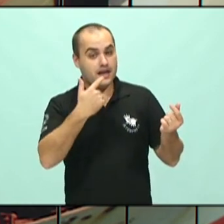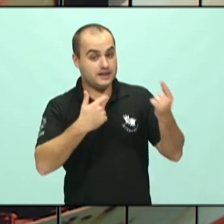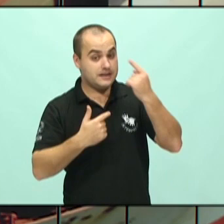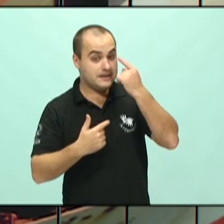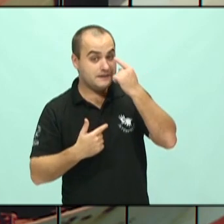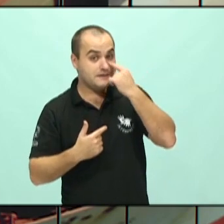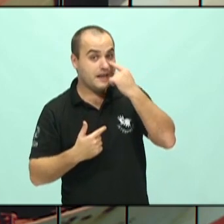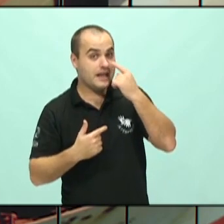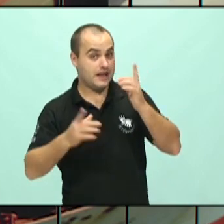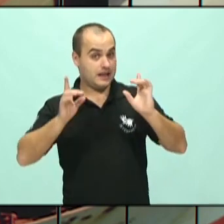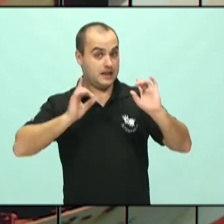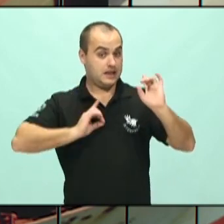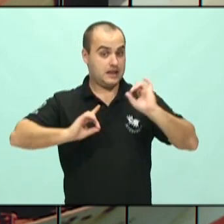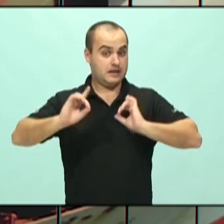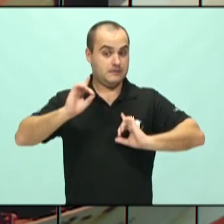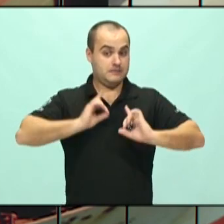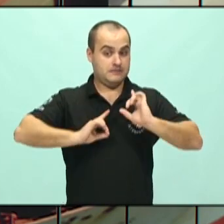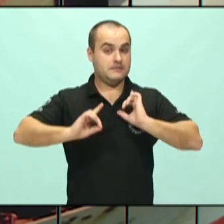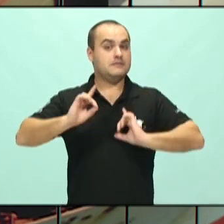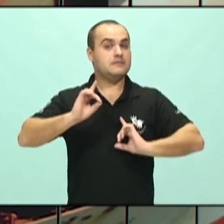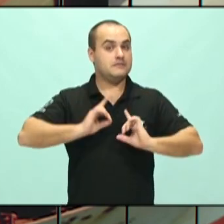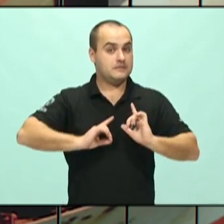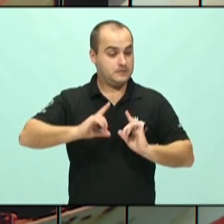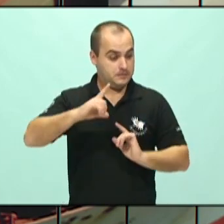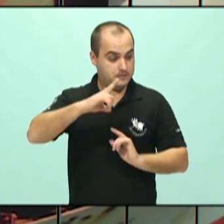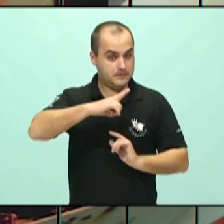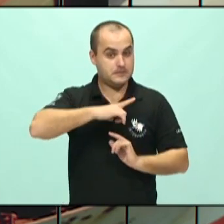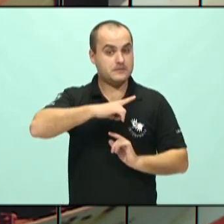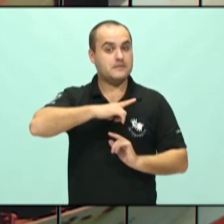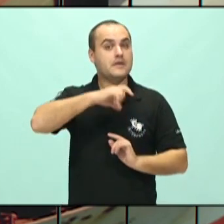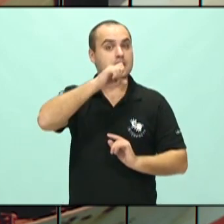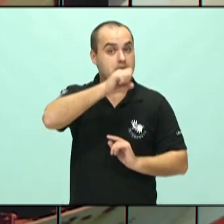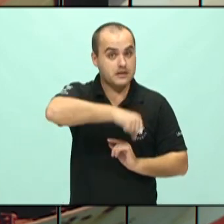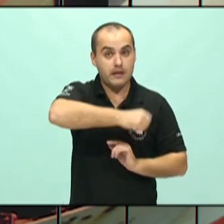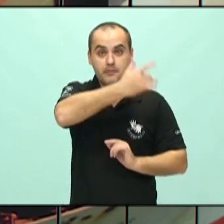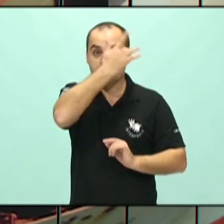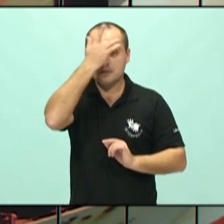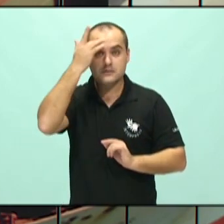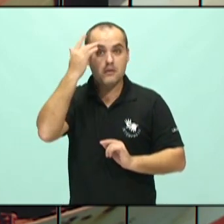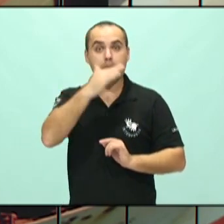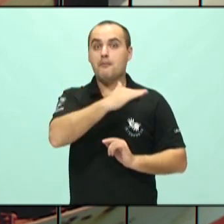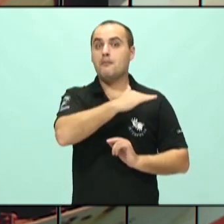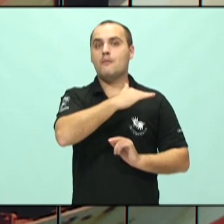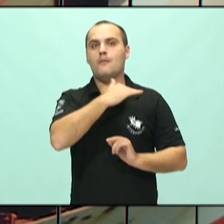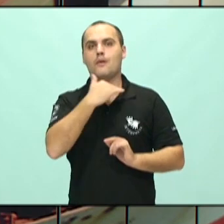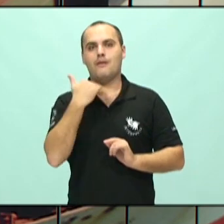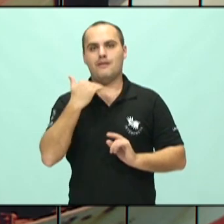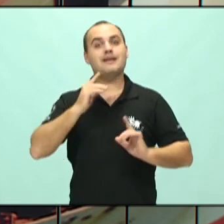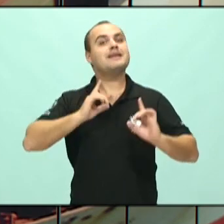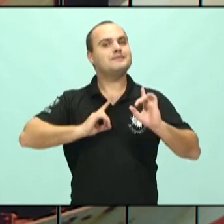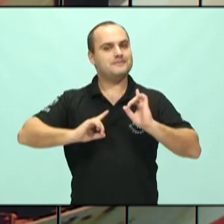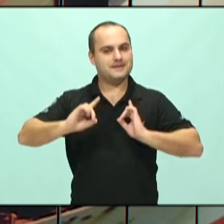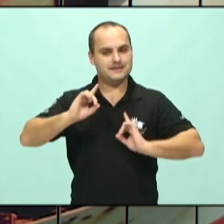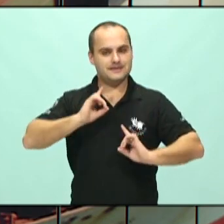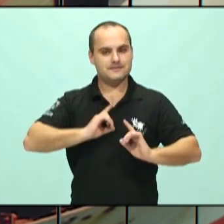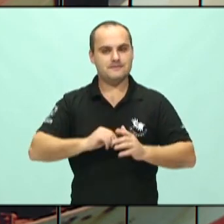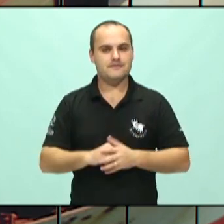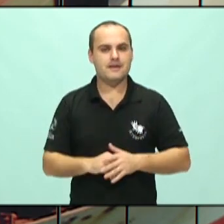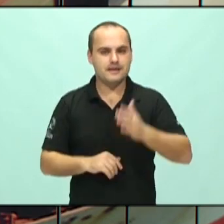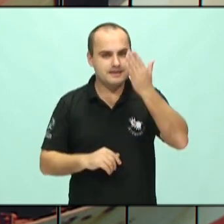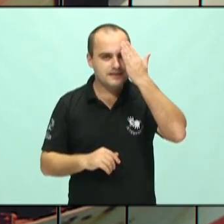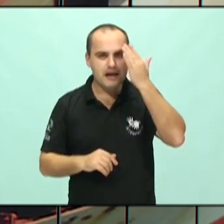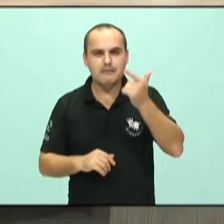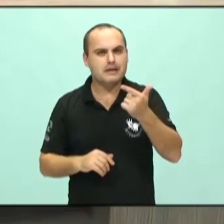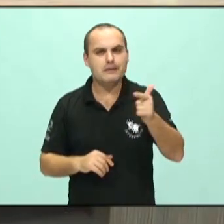de altíssima morbidade e mortalidade. Então, ela é uma doença que, como não tem uma faixa